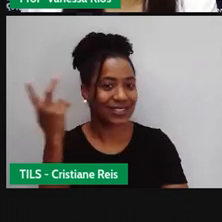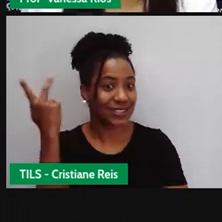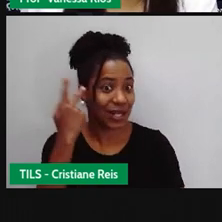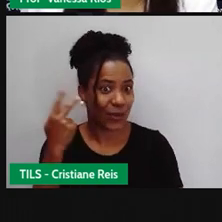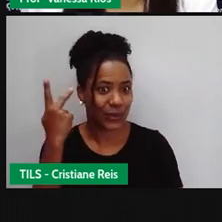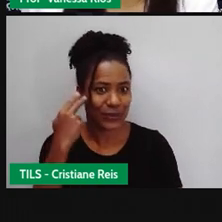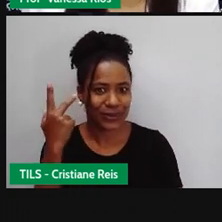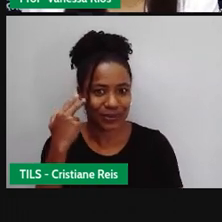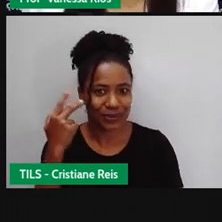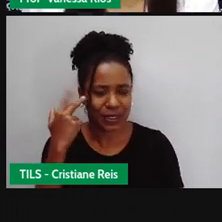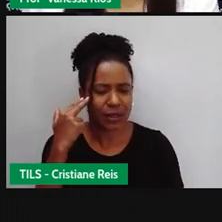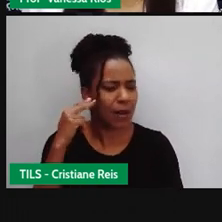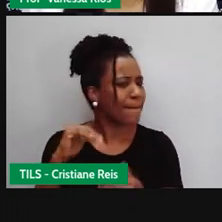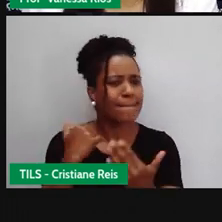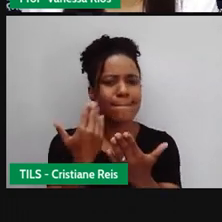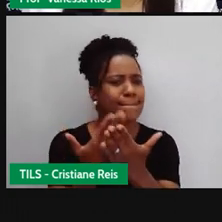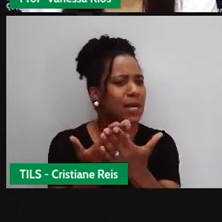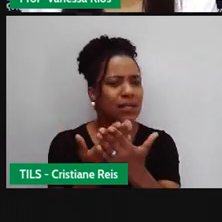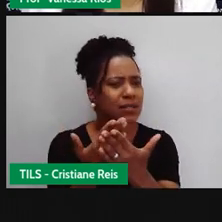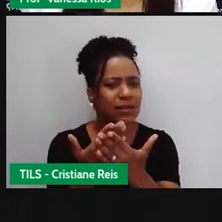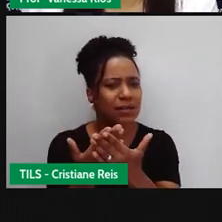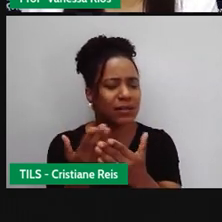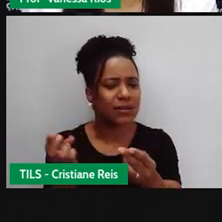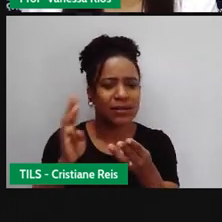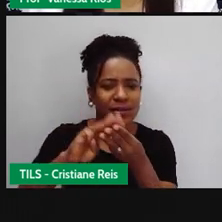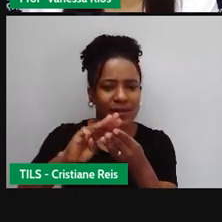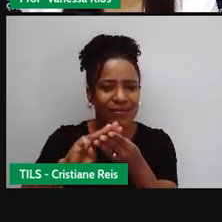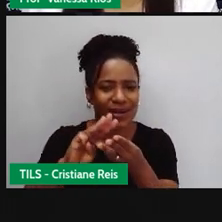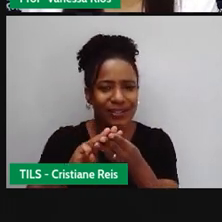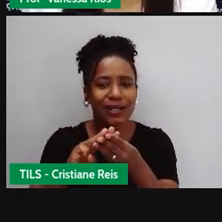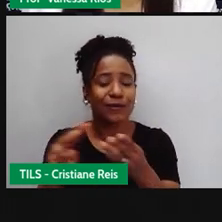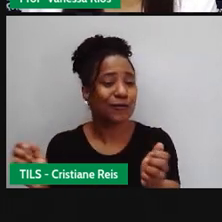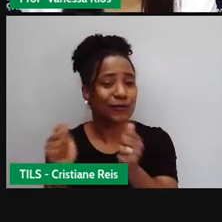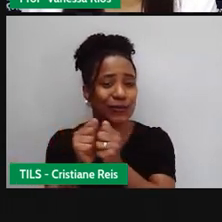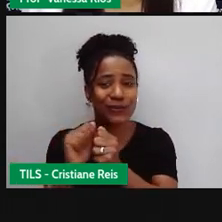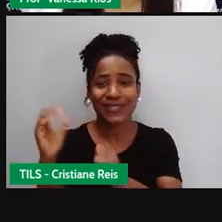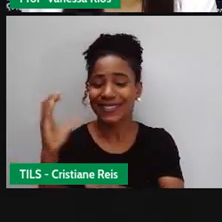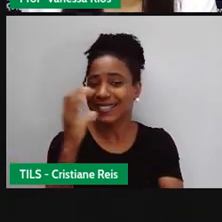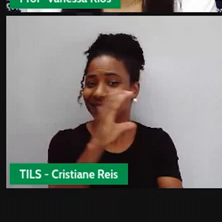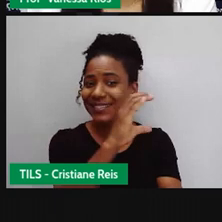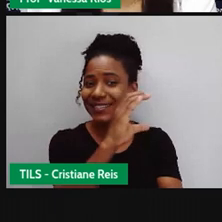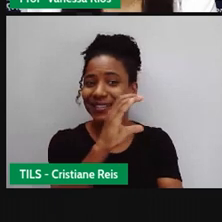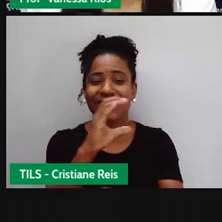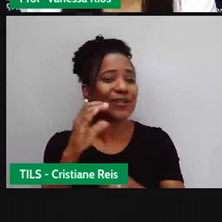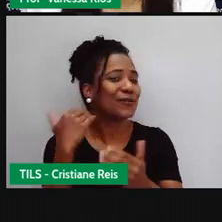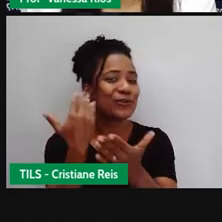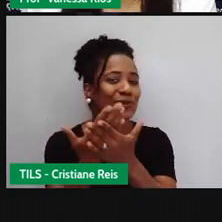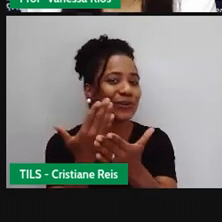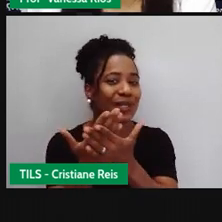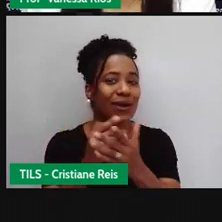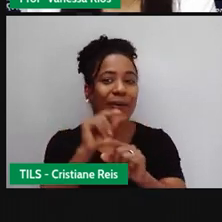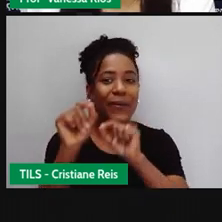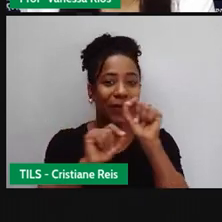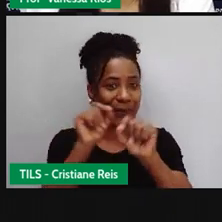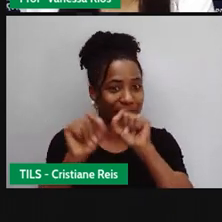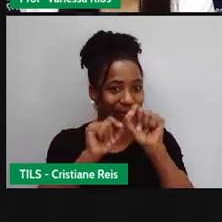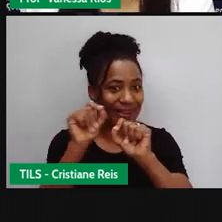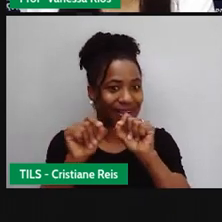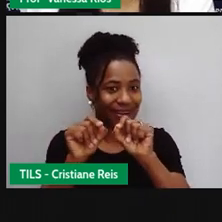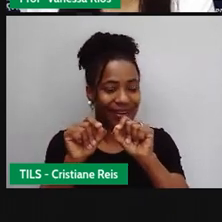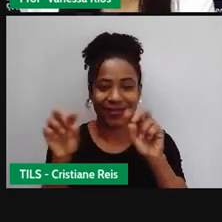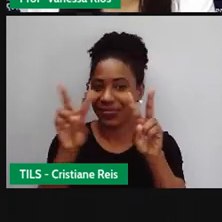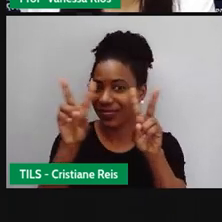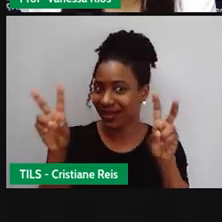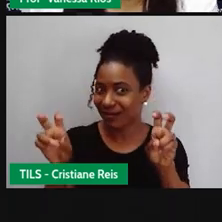de matemática e ciências naturais, nós vamos estudar sobre o sol também gera